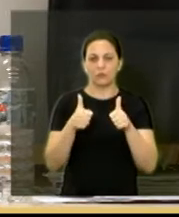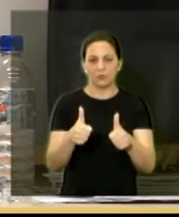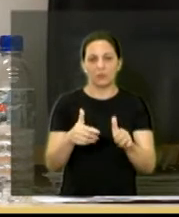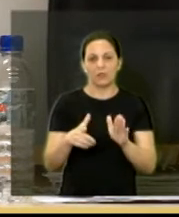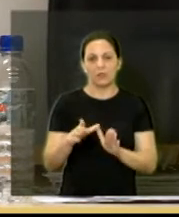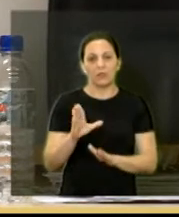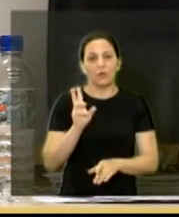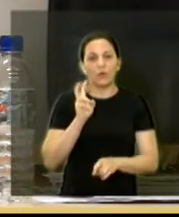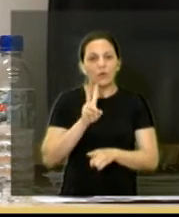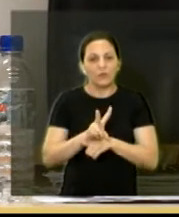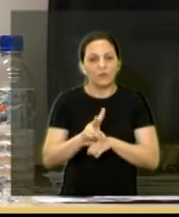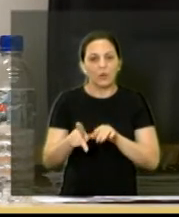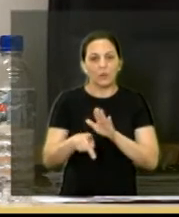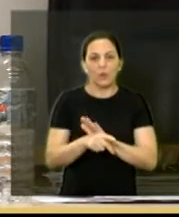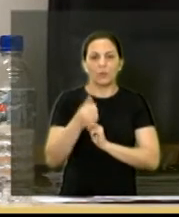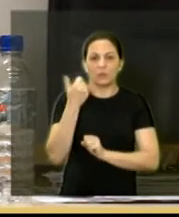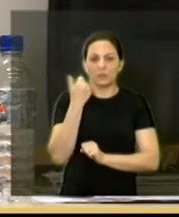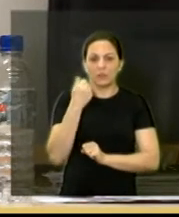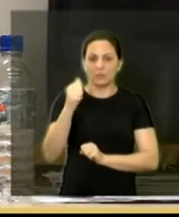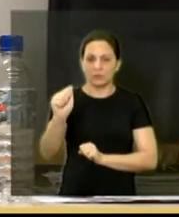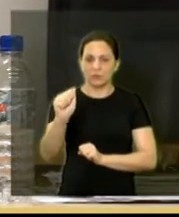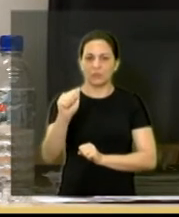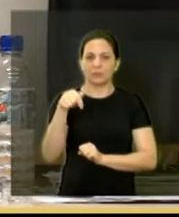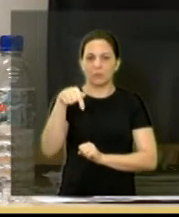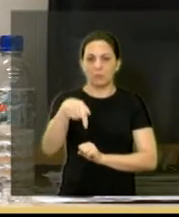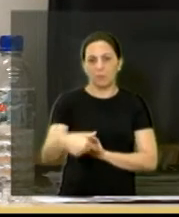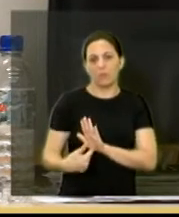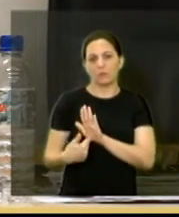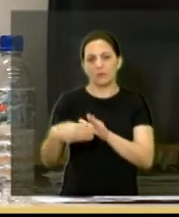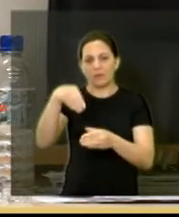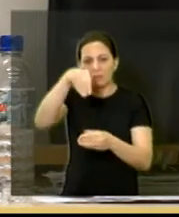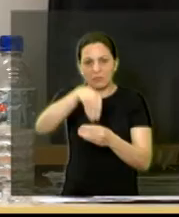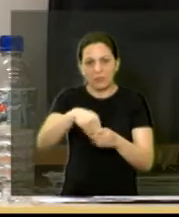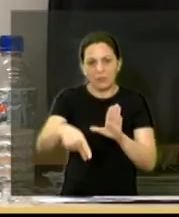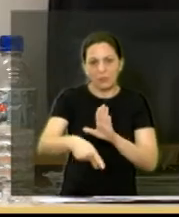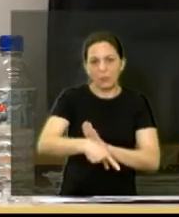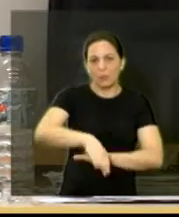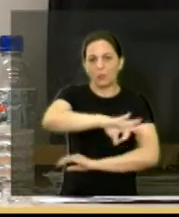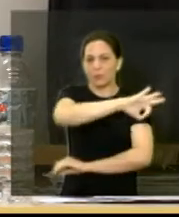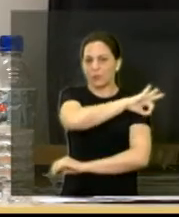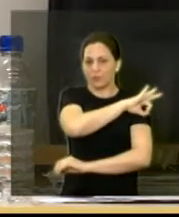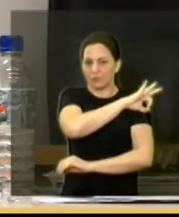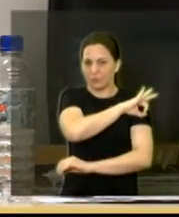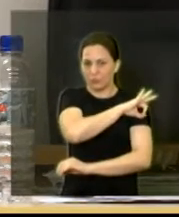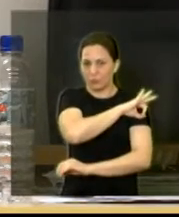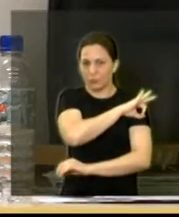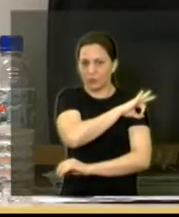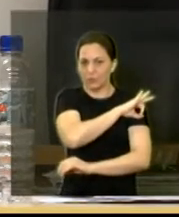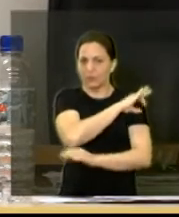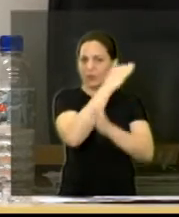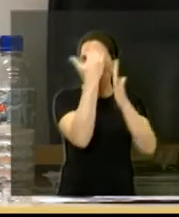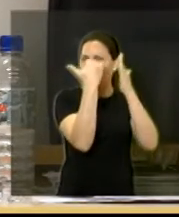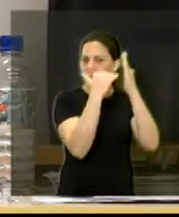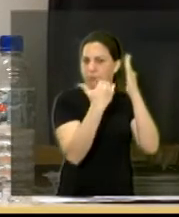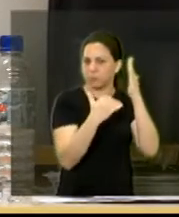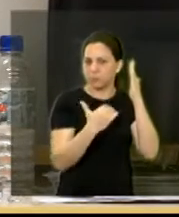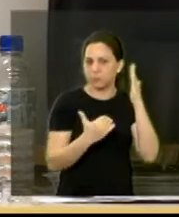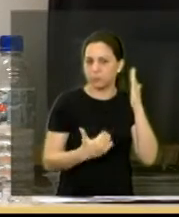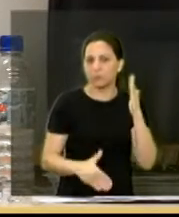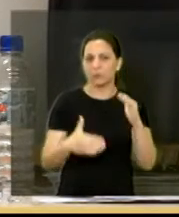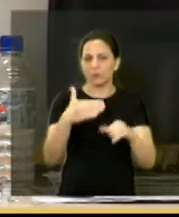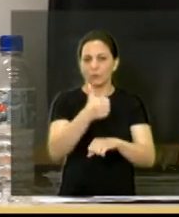um fiscal da própria associação de engenharia dentro da prefeitura com uma lista de profissionais com